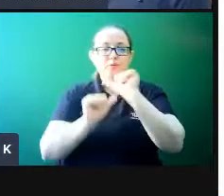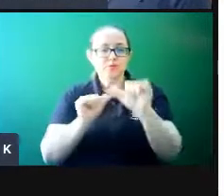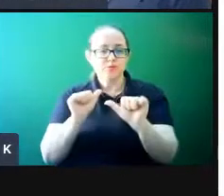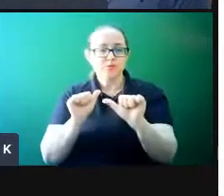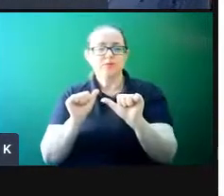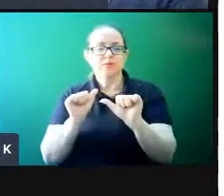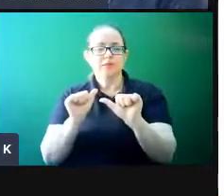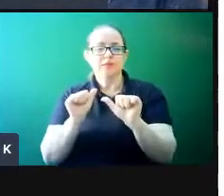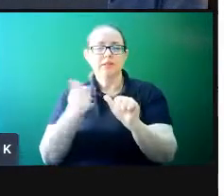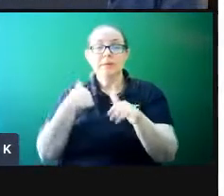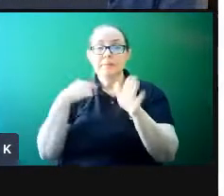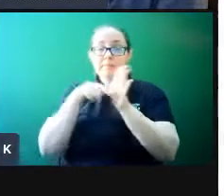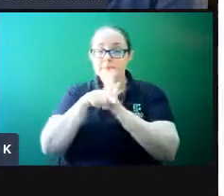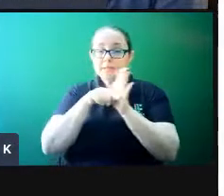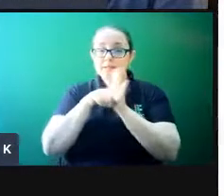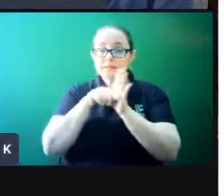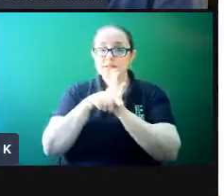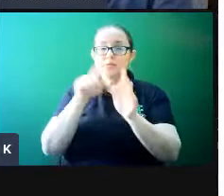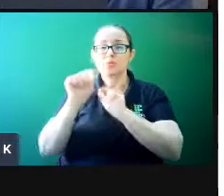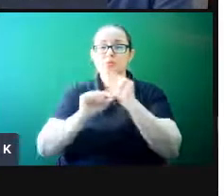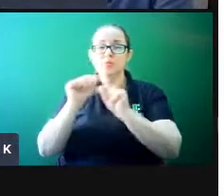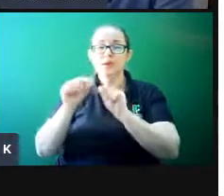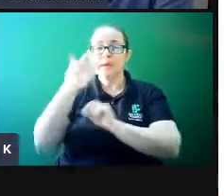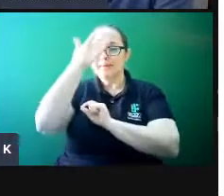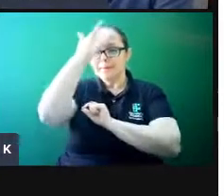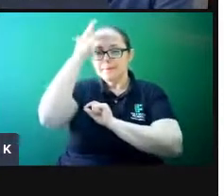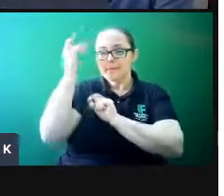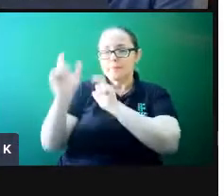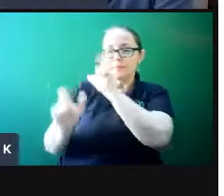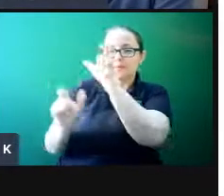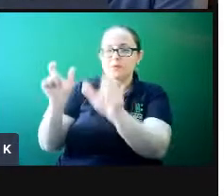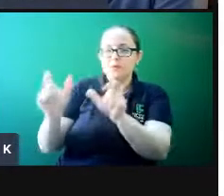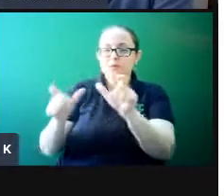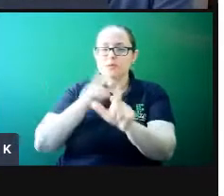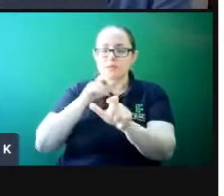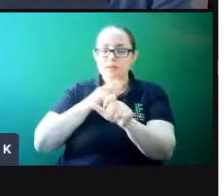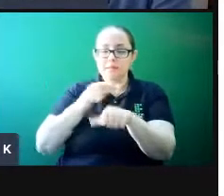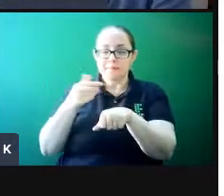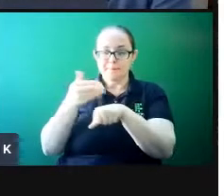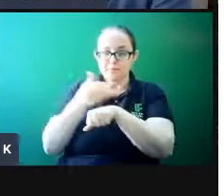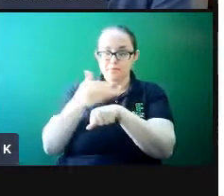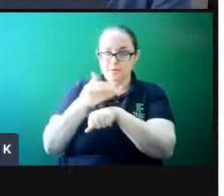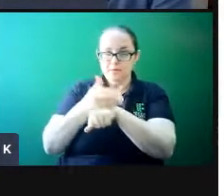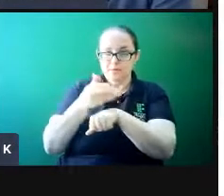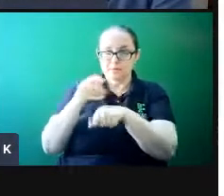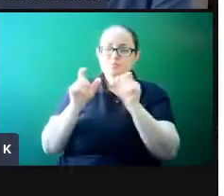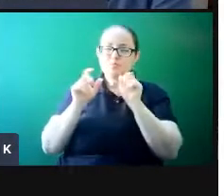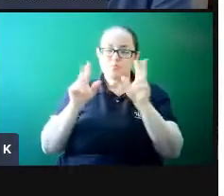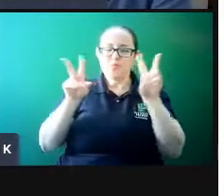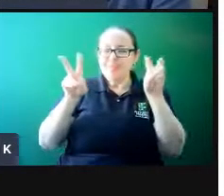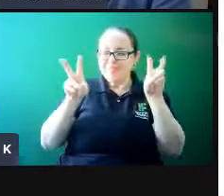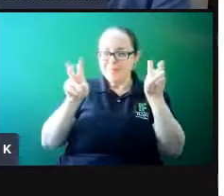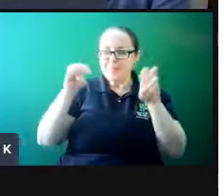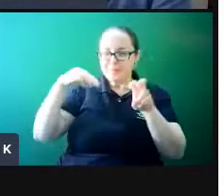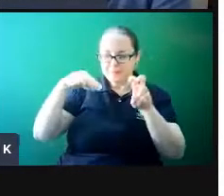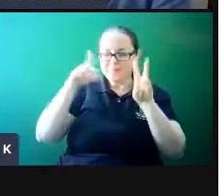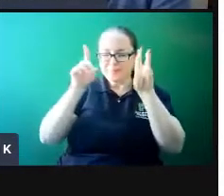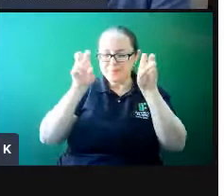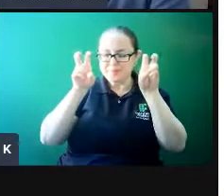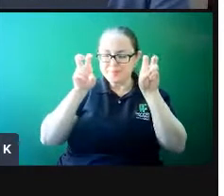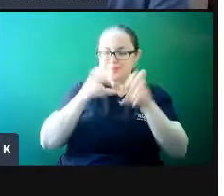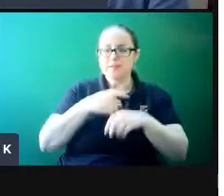a pesquisa com pessoas que participaram do programa mindfulness, que já eram